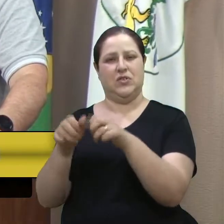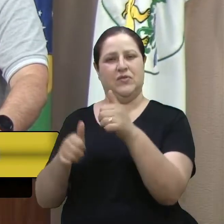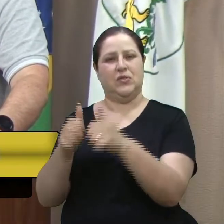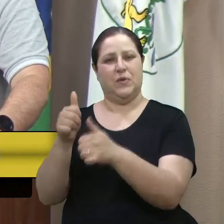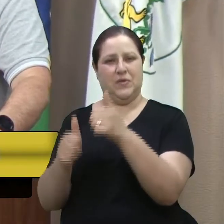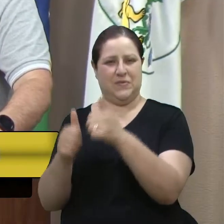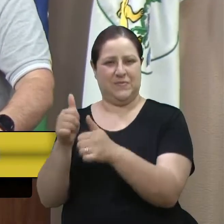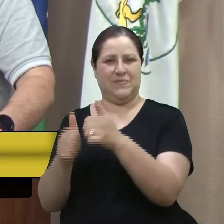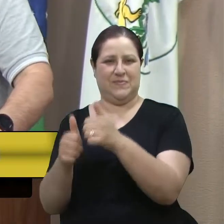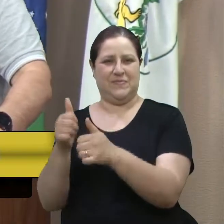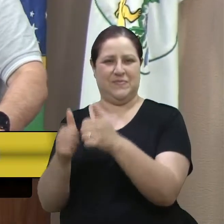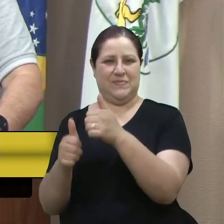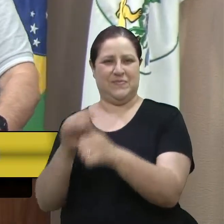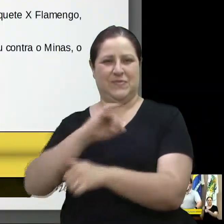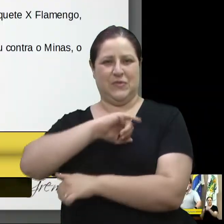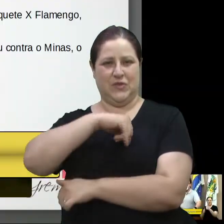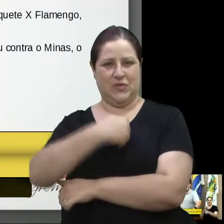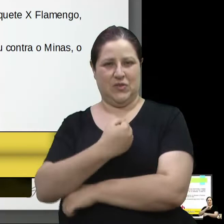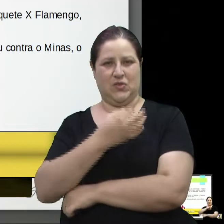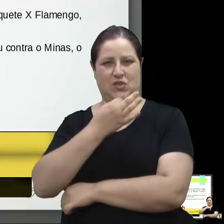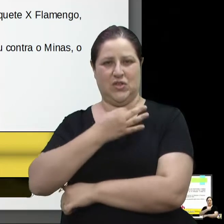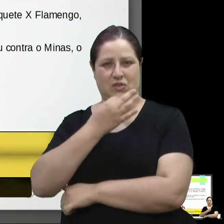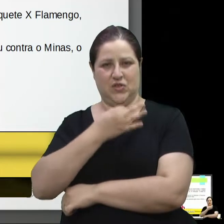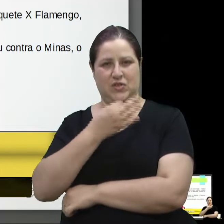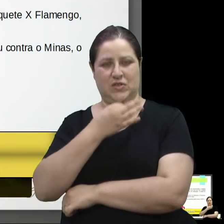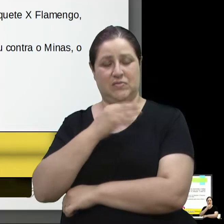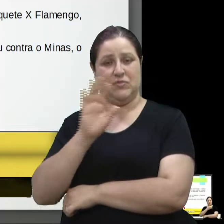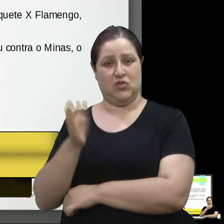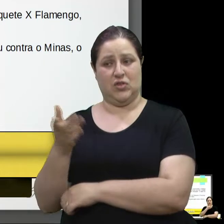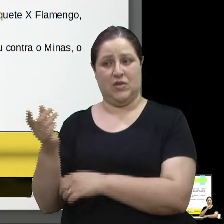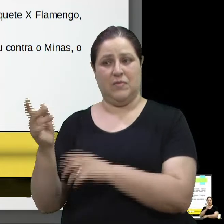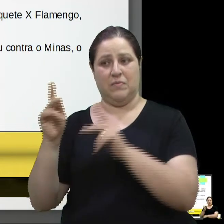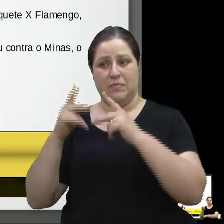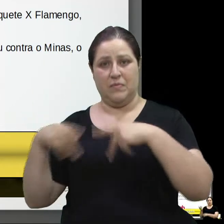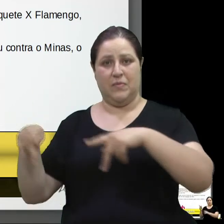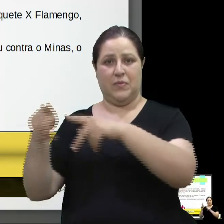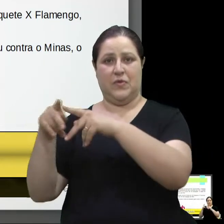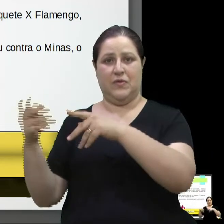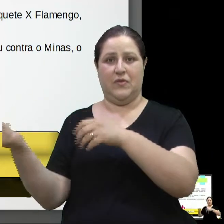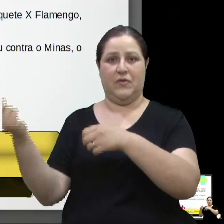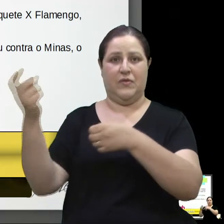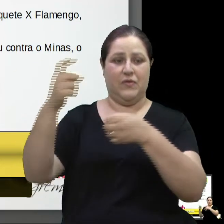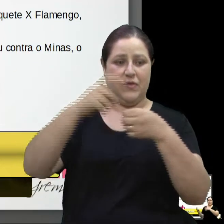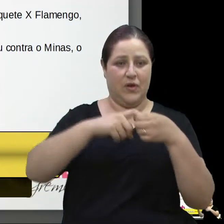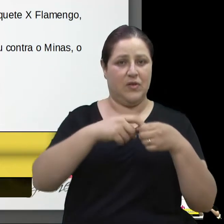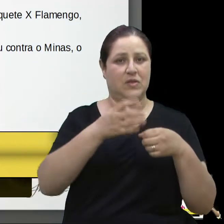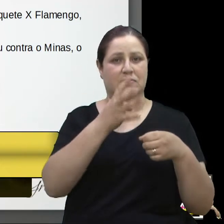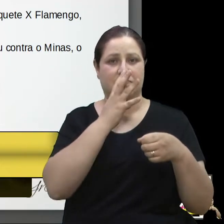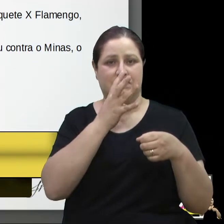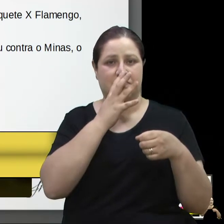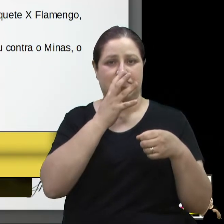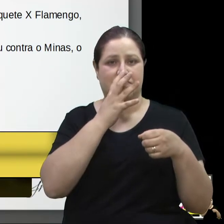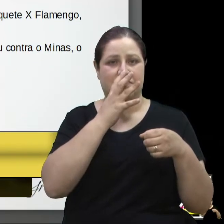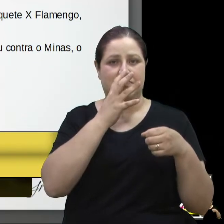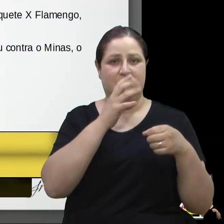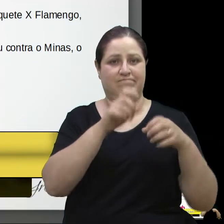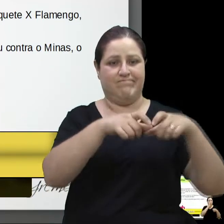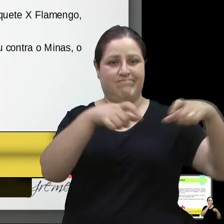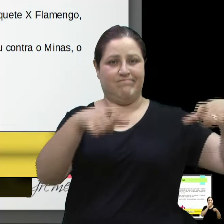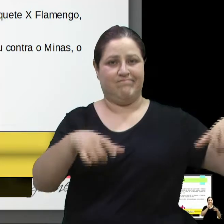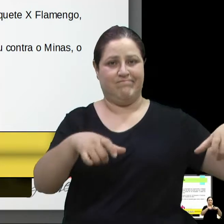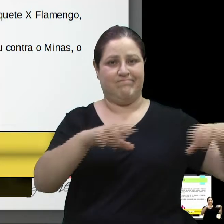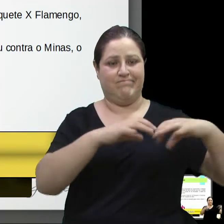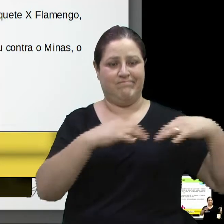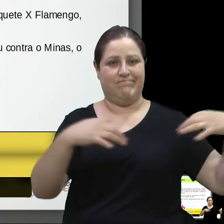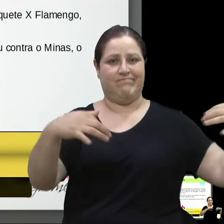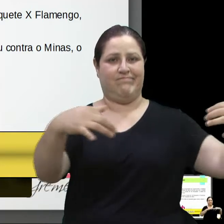frente. E agora, com o retorno do público, a gente já percebeu, né, vereador Camiles, o quanto gira dentro do ginásio do SESI hoje,